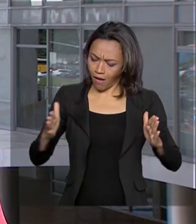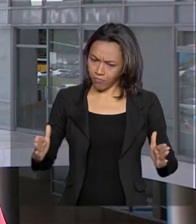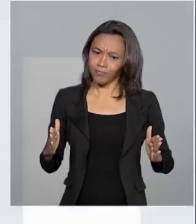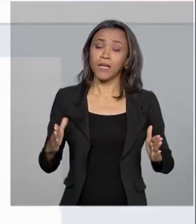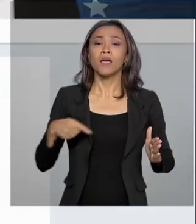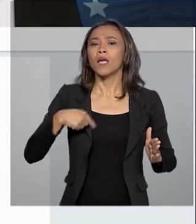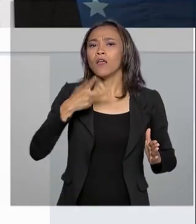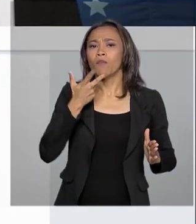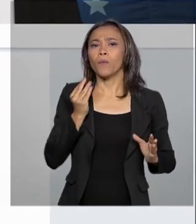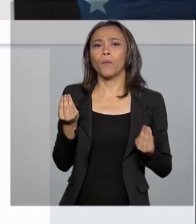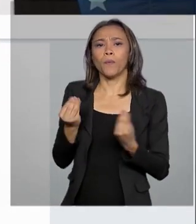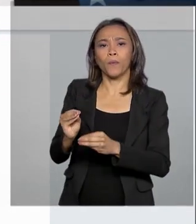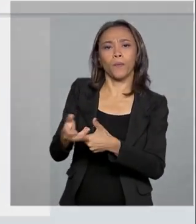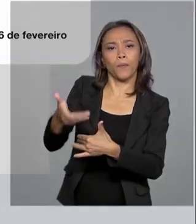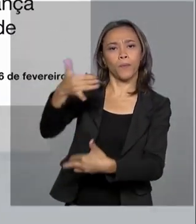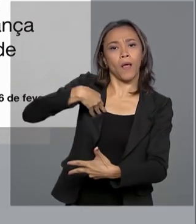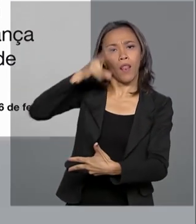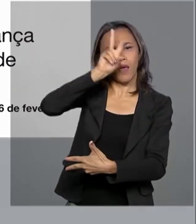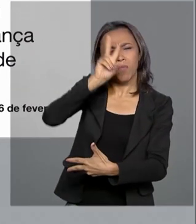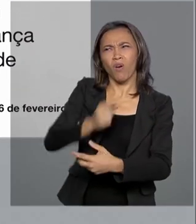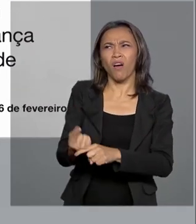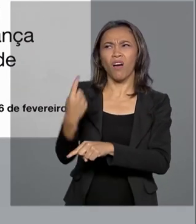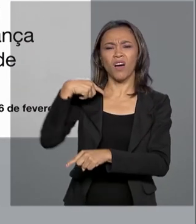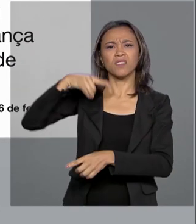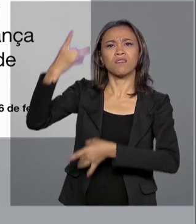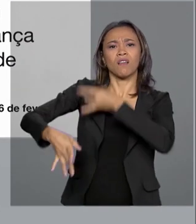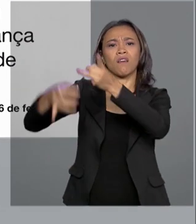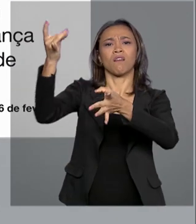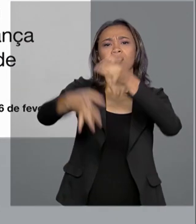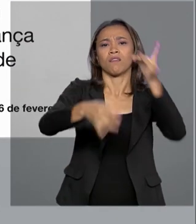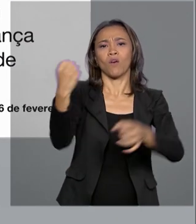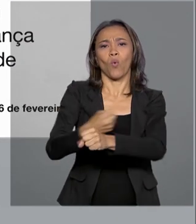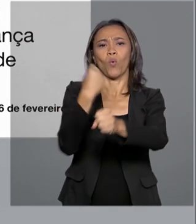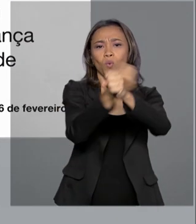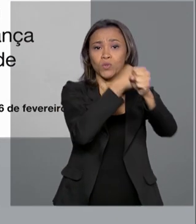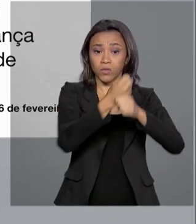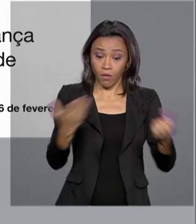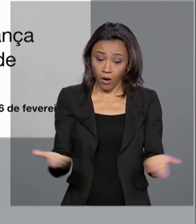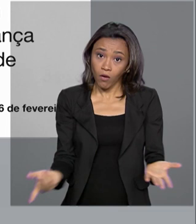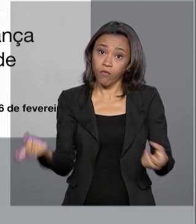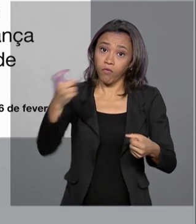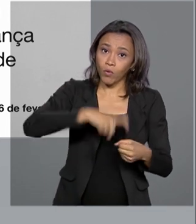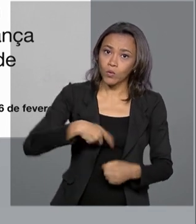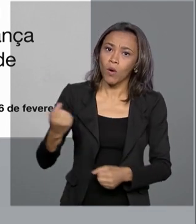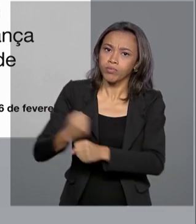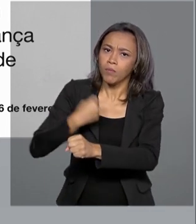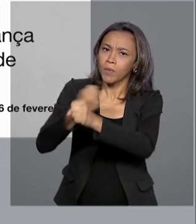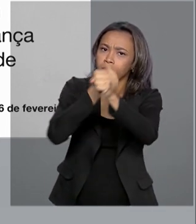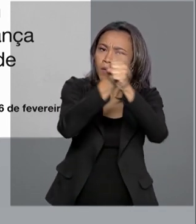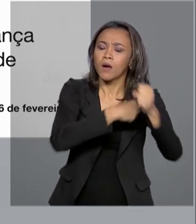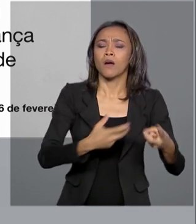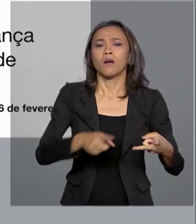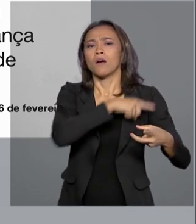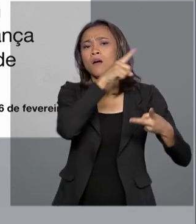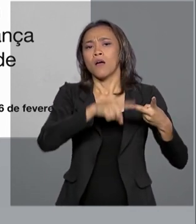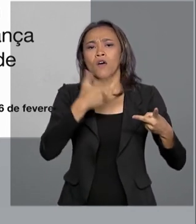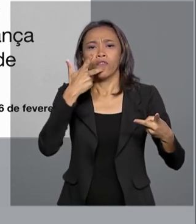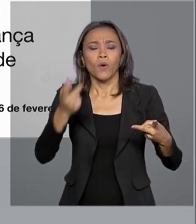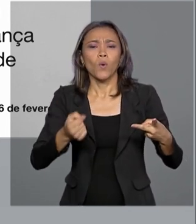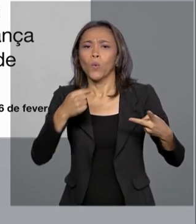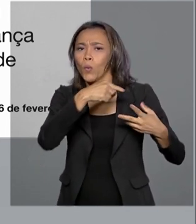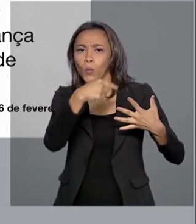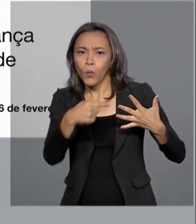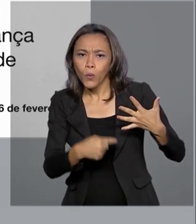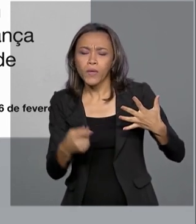ele lembrou que obras que estavam paradas há décadas estão sendo concluídas. Comentou sobre as ações que geraram